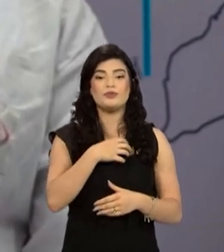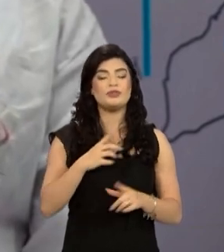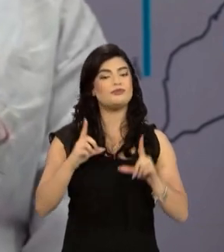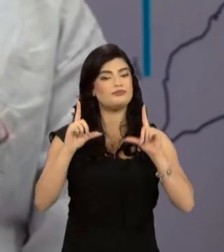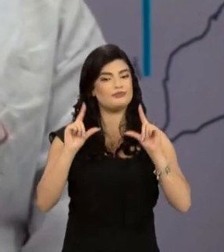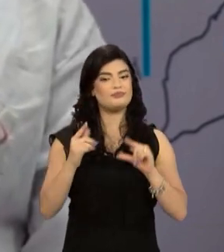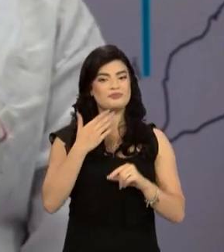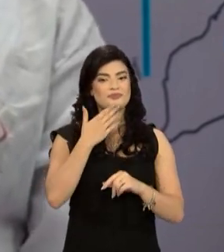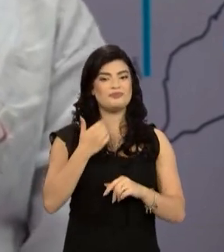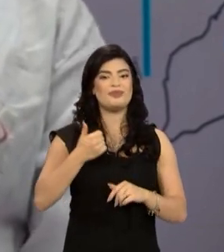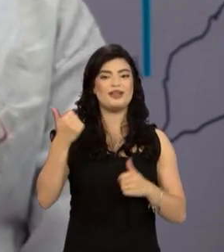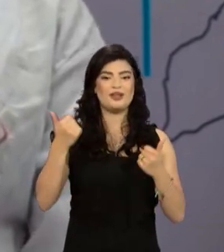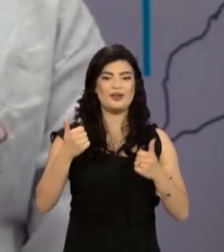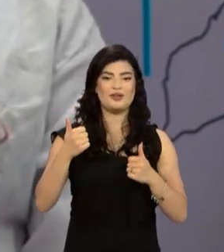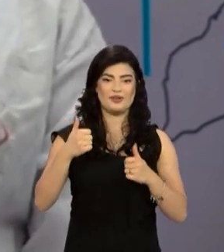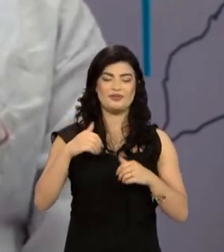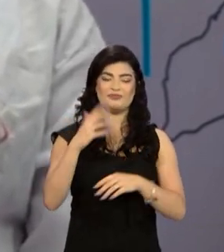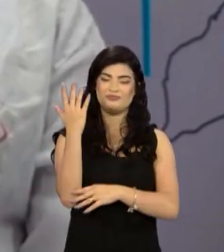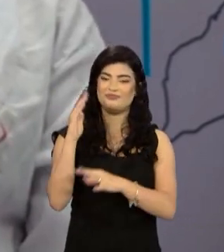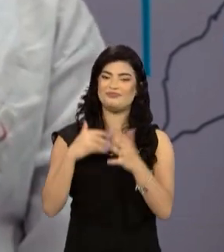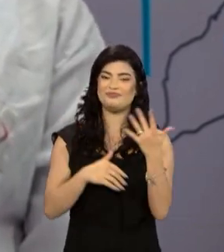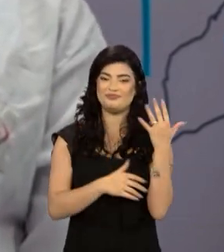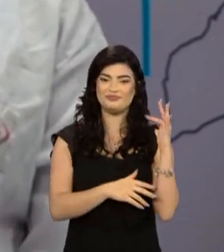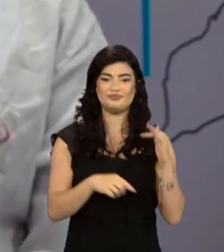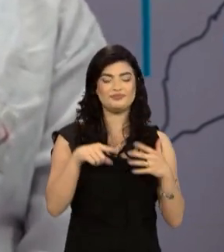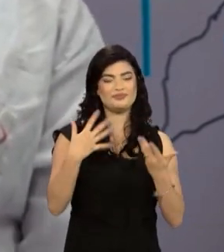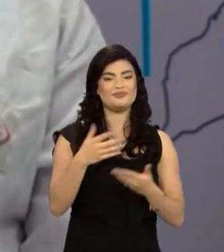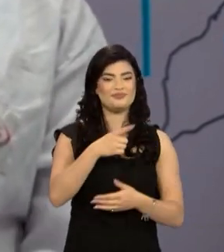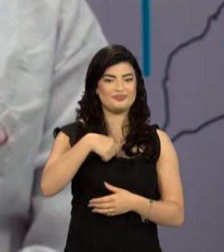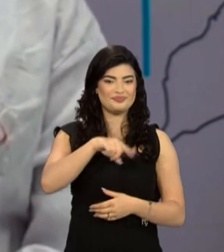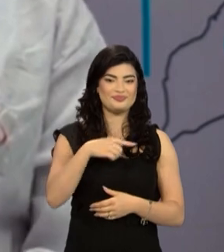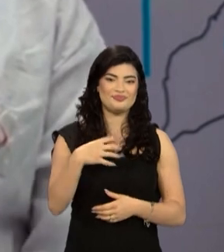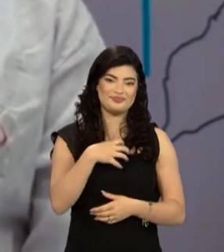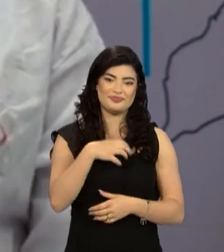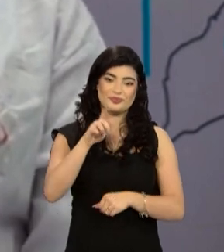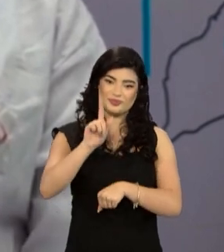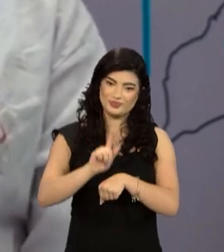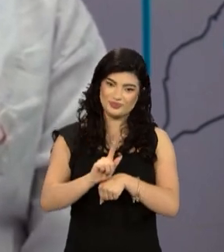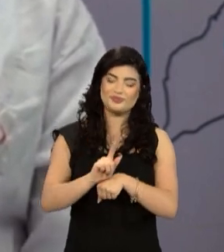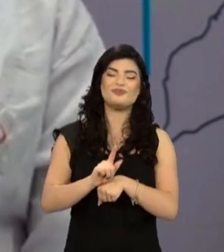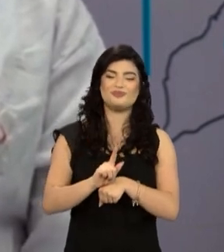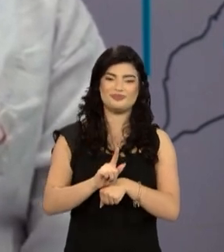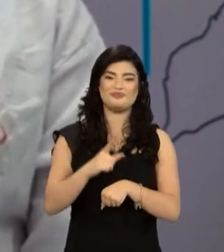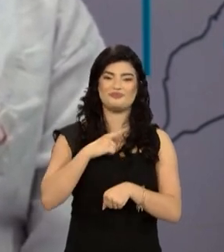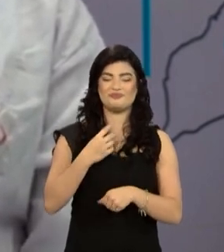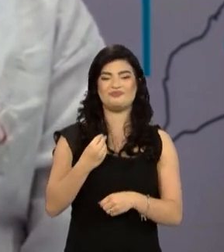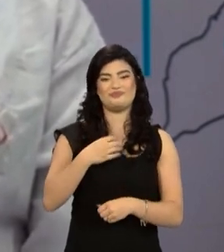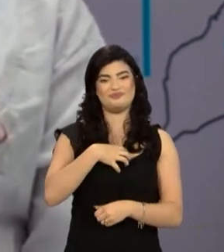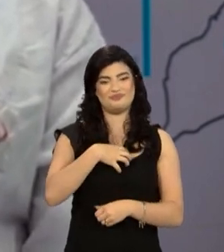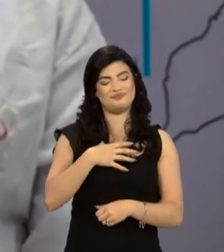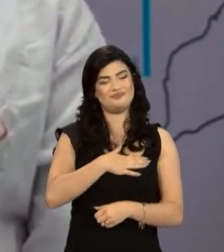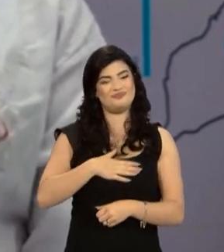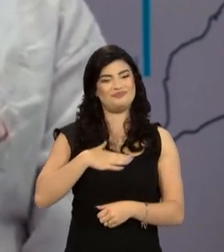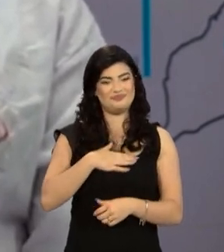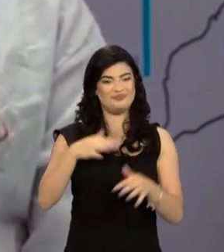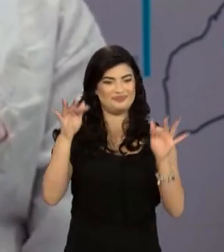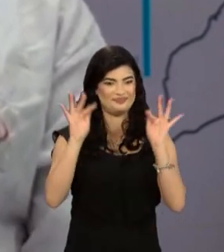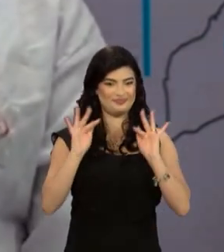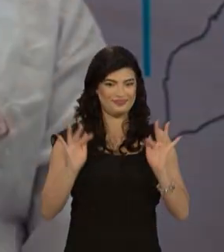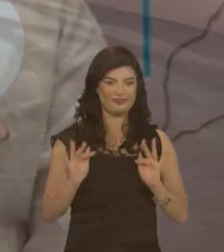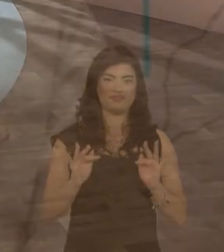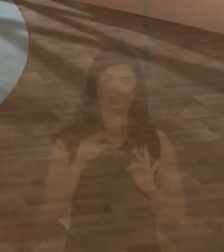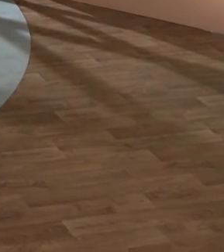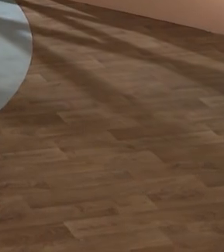impacto para o meio ambiente. Então, para a gente, como gestor ambiental, é muito gratificante e